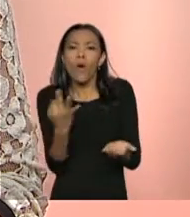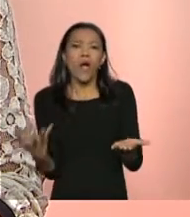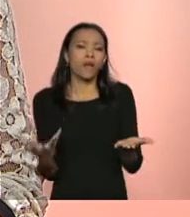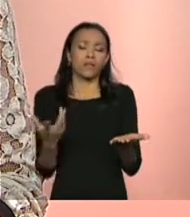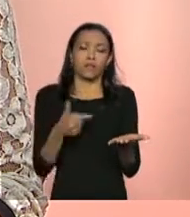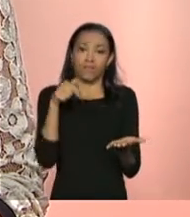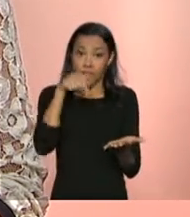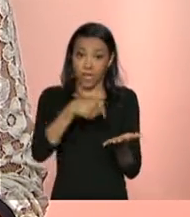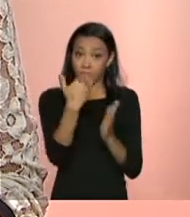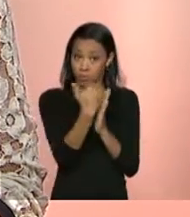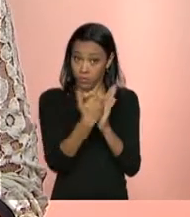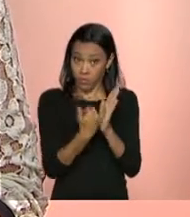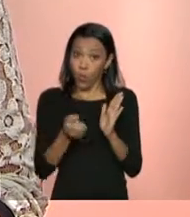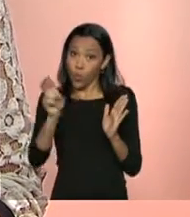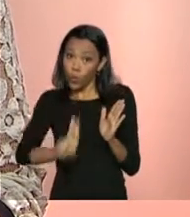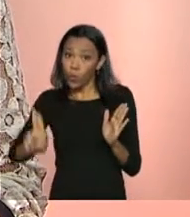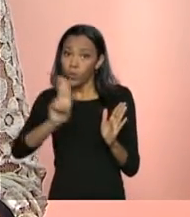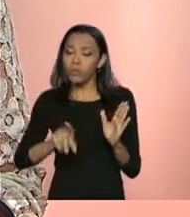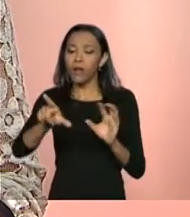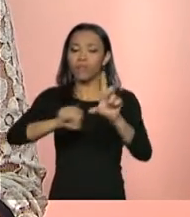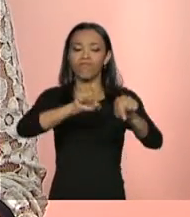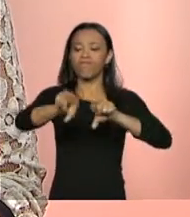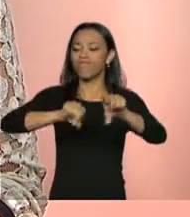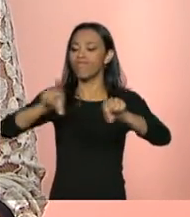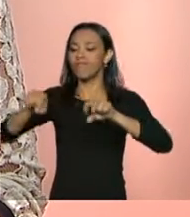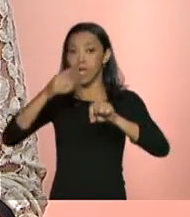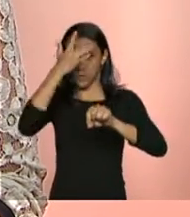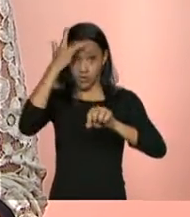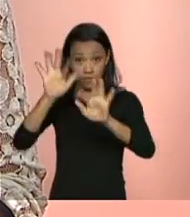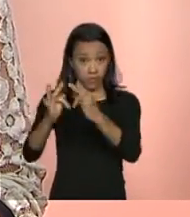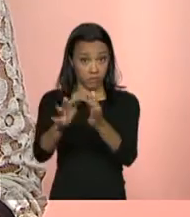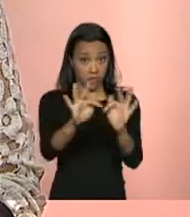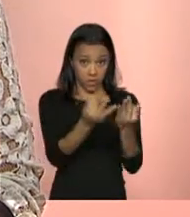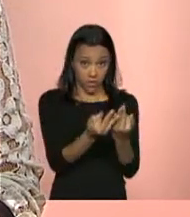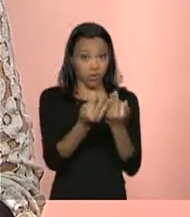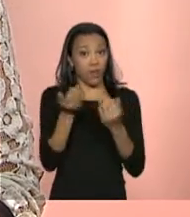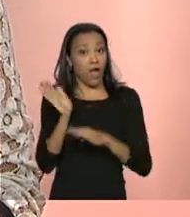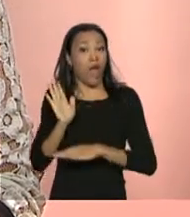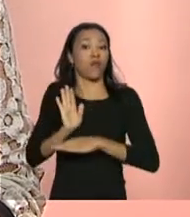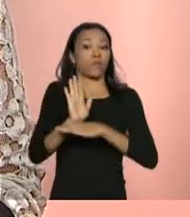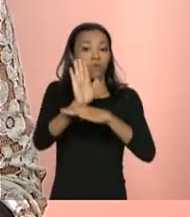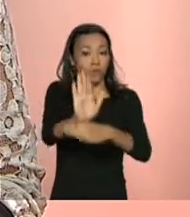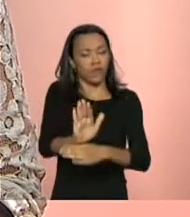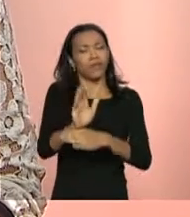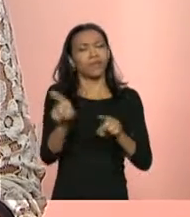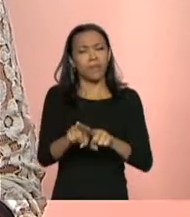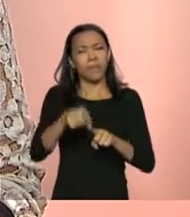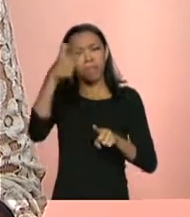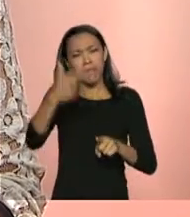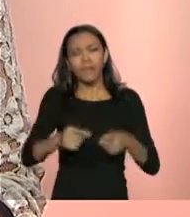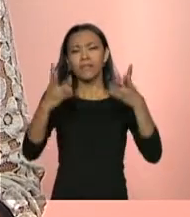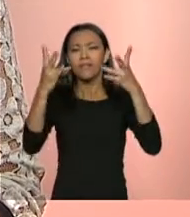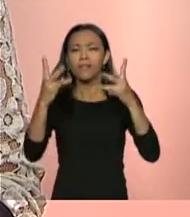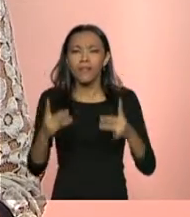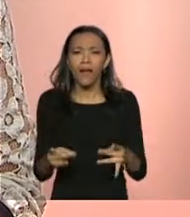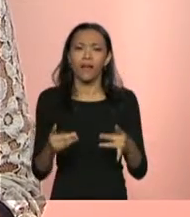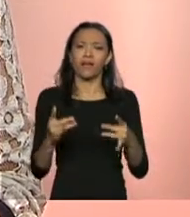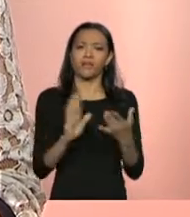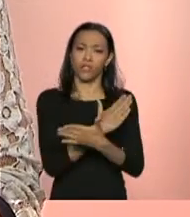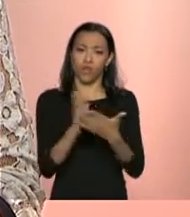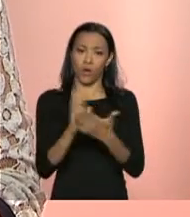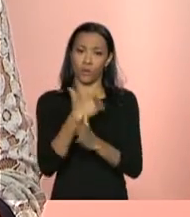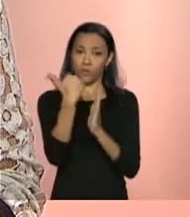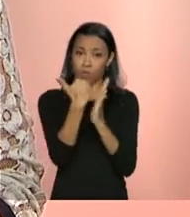programas utilizam para selecionar seus beneficiários. Também vamos dar mais detalhes sobre alguns dos programas.